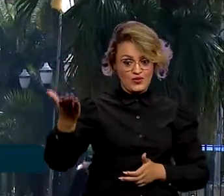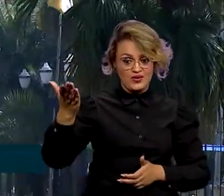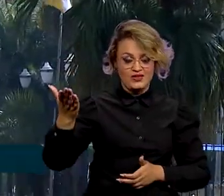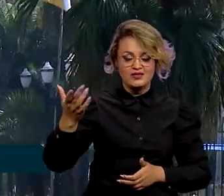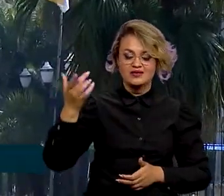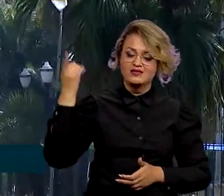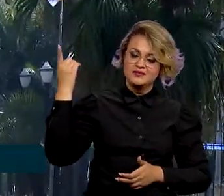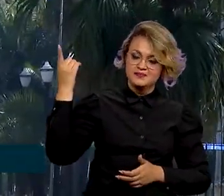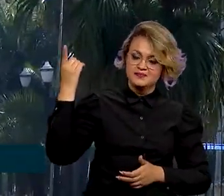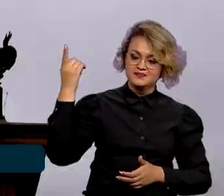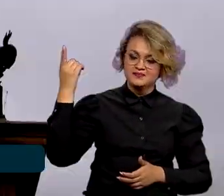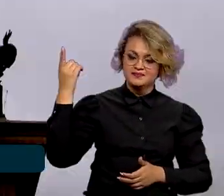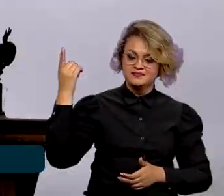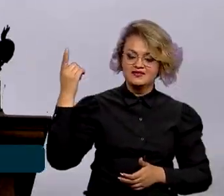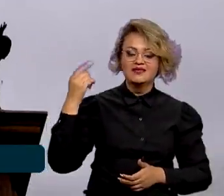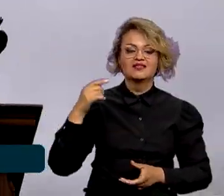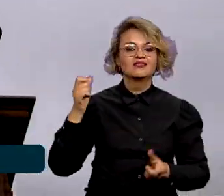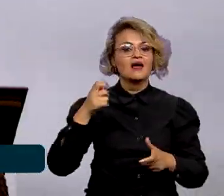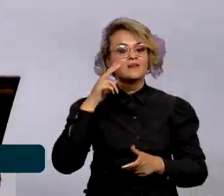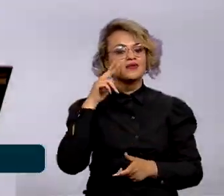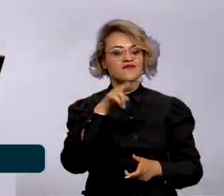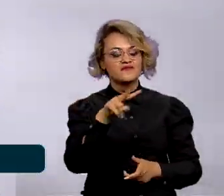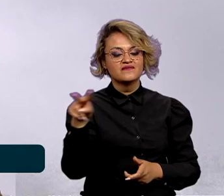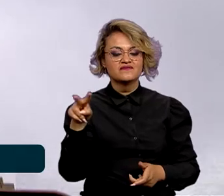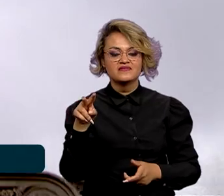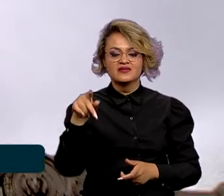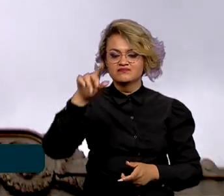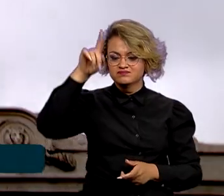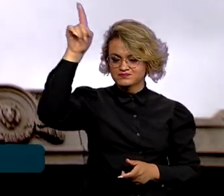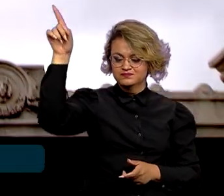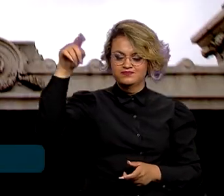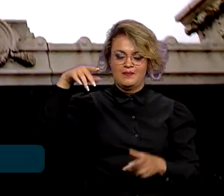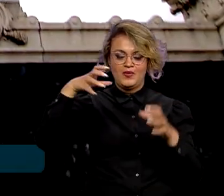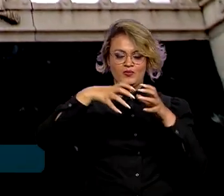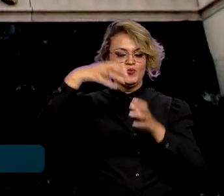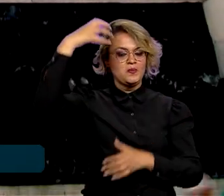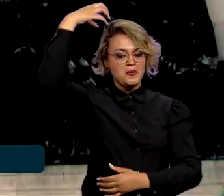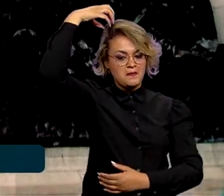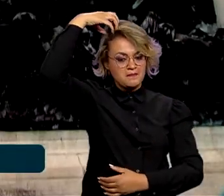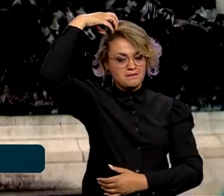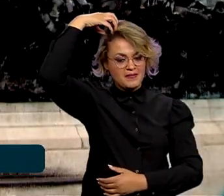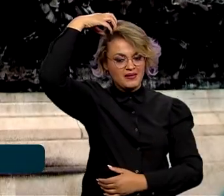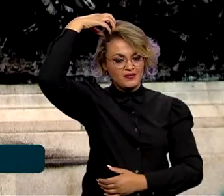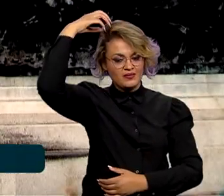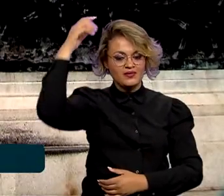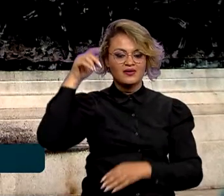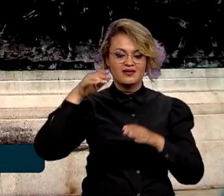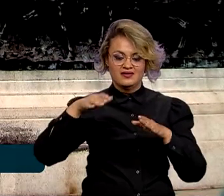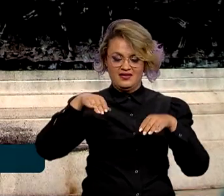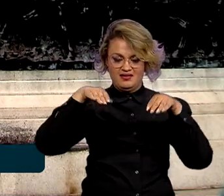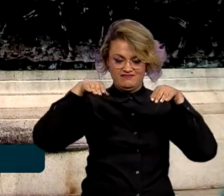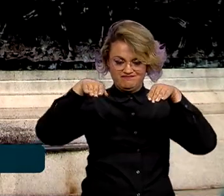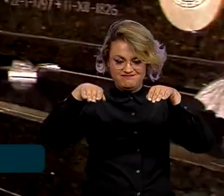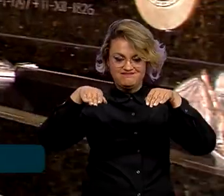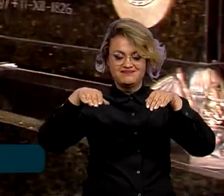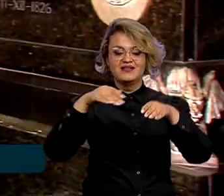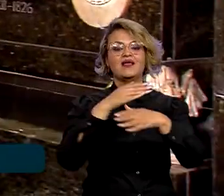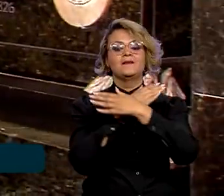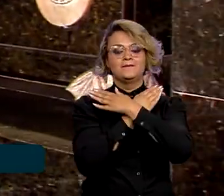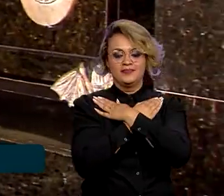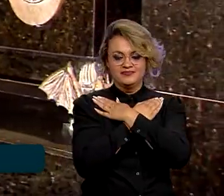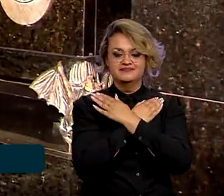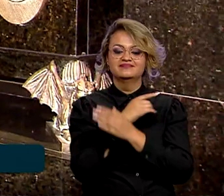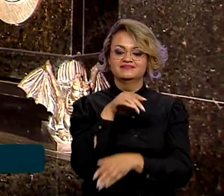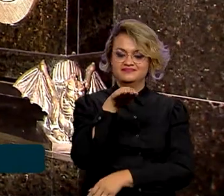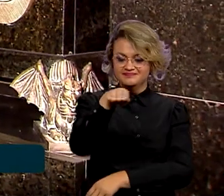no Parque da Independência, é possível ver a Crípta Imperial, onde estão os corpos de Dom Pedro I e de suas